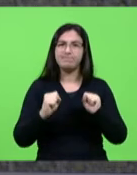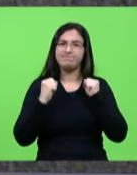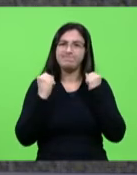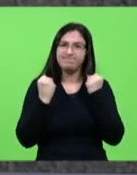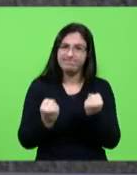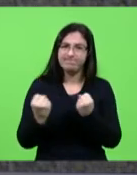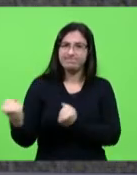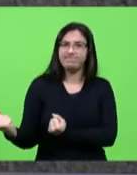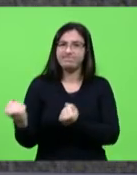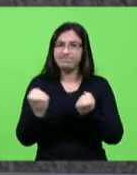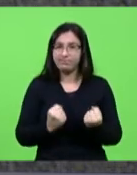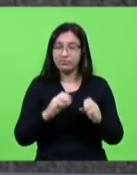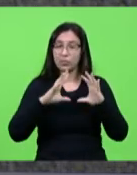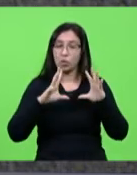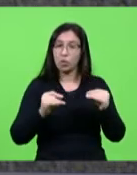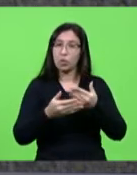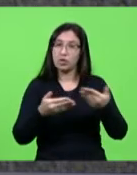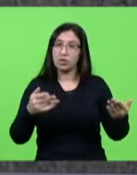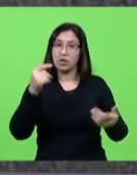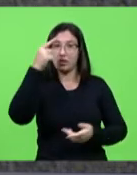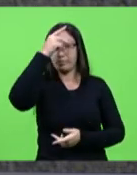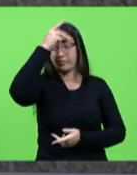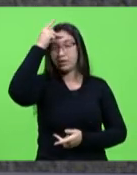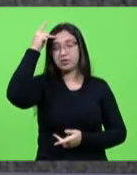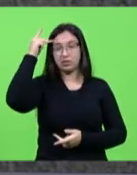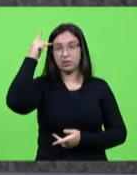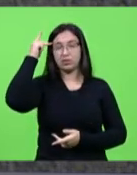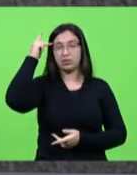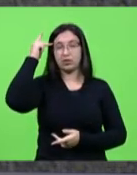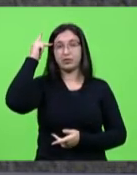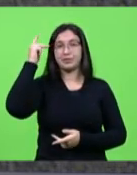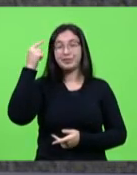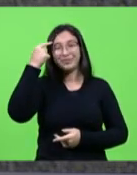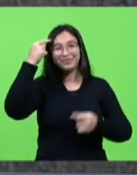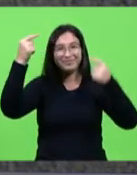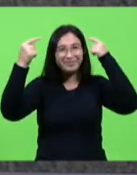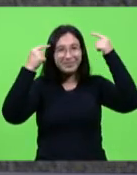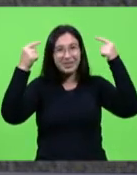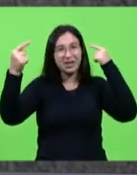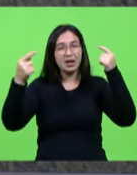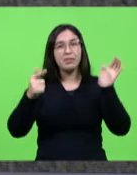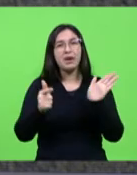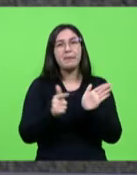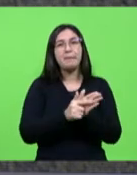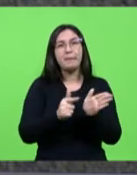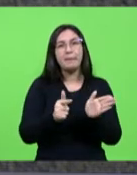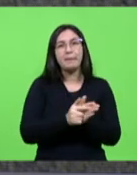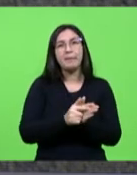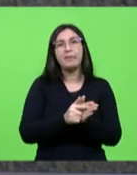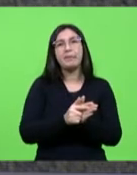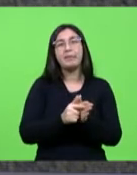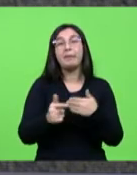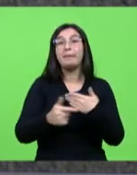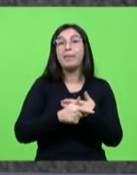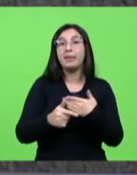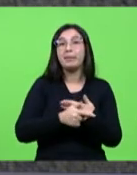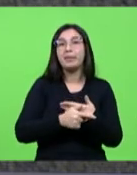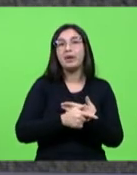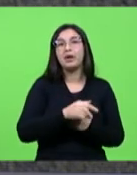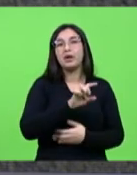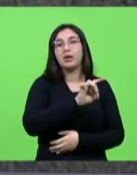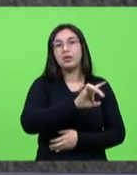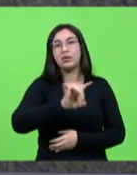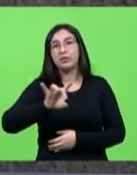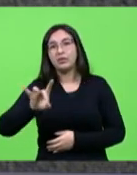a todos e todas né e aqui lembrando sim o papel que cabe ao estado que é atender a cada cidadão e